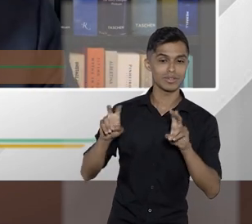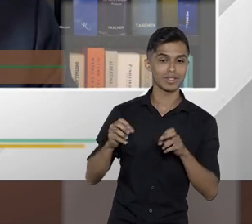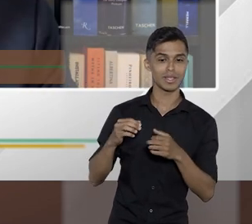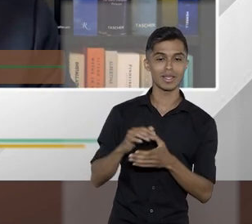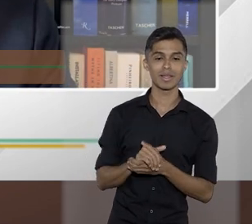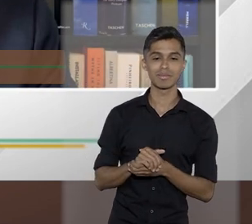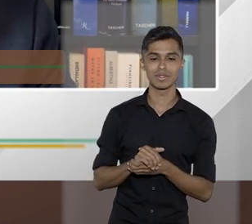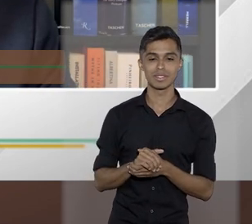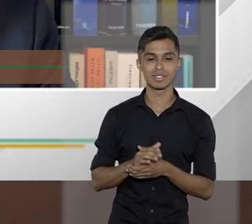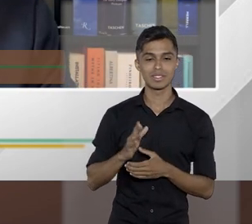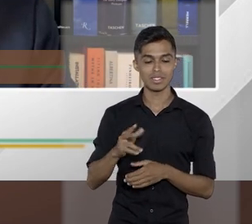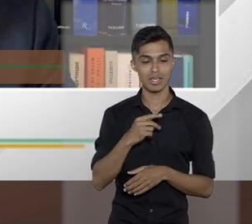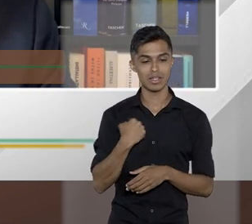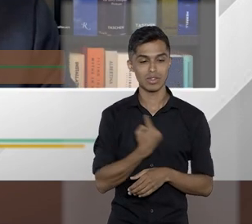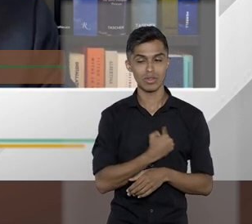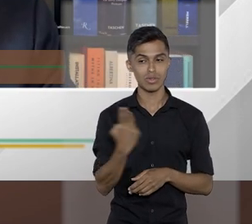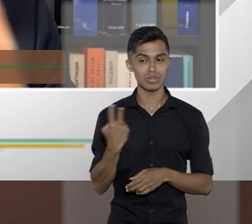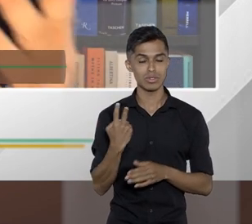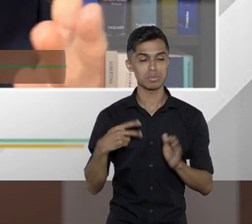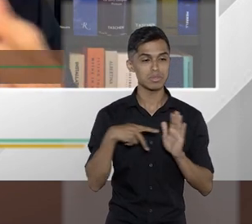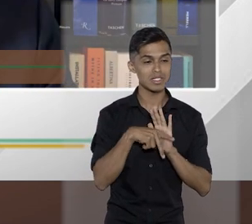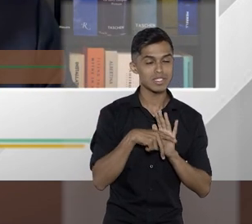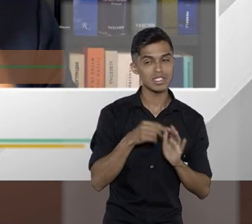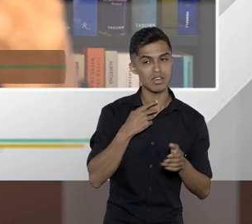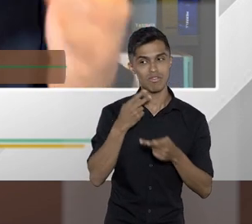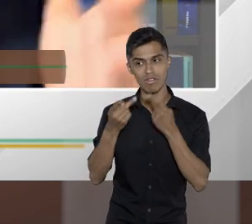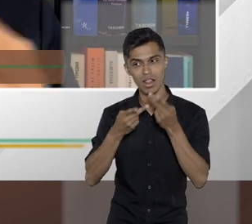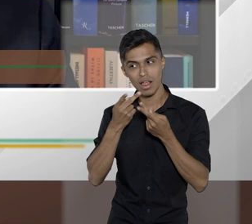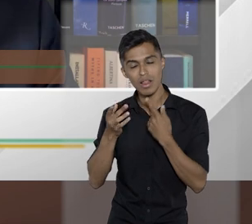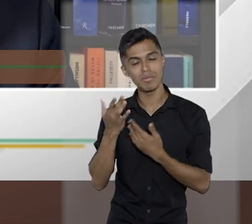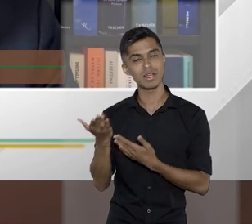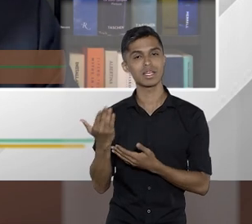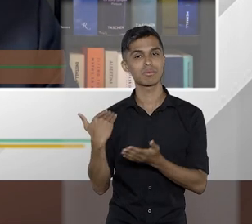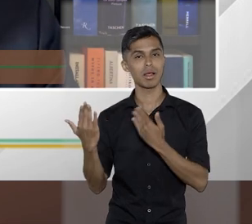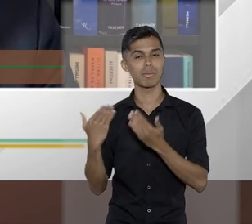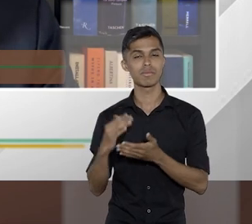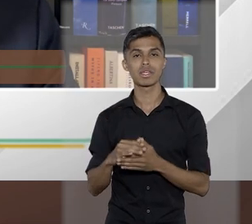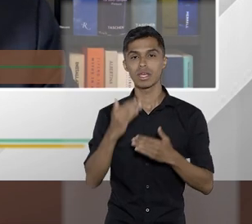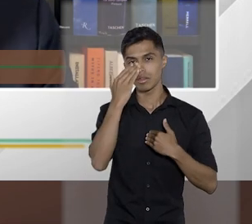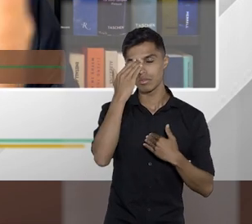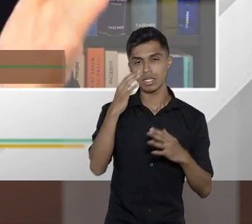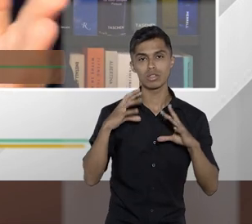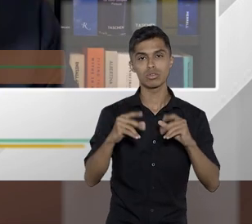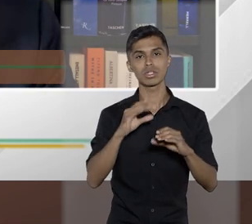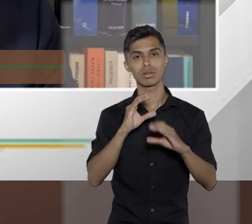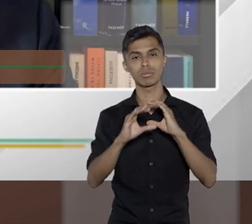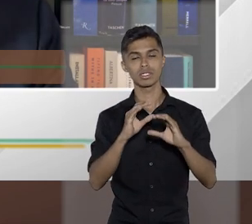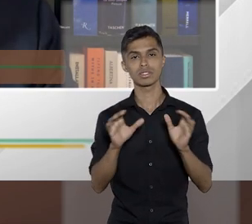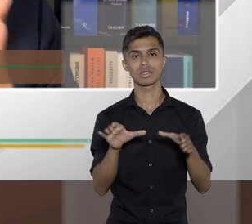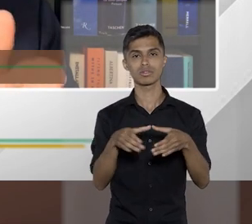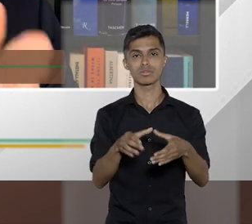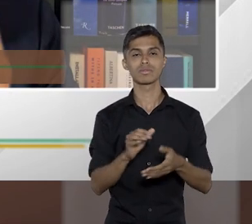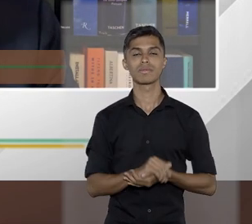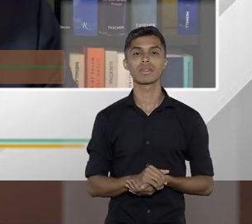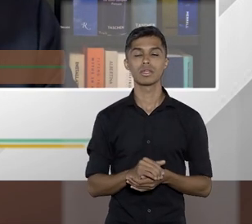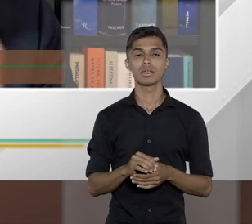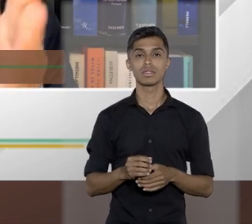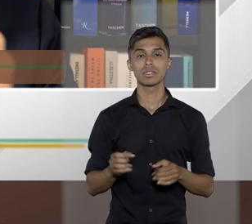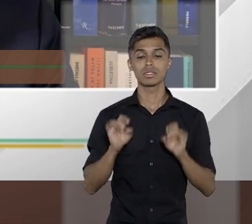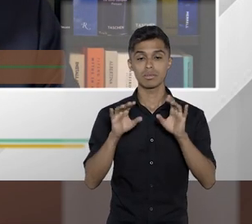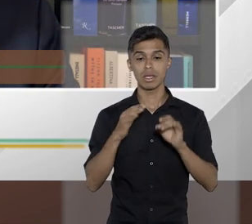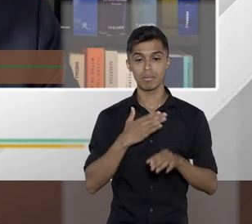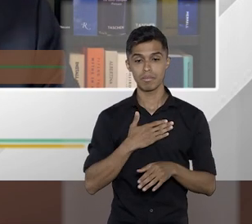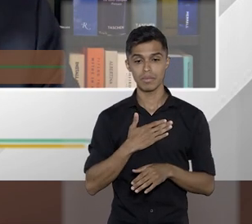mas é um assunto que já há muitos anos eu venho falando e agradecer a toda a equipe de comunicação do STJ especialmente a minha